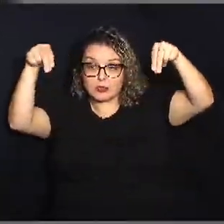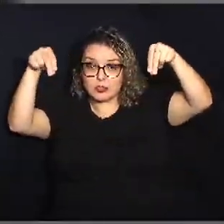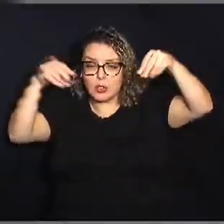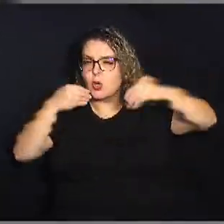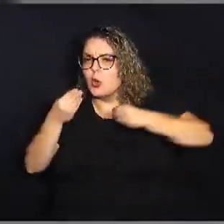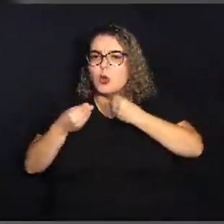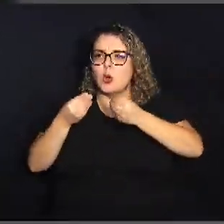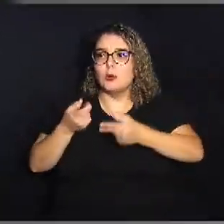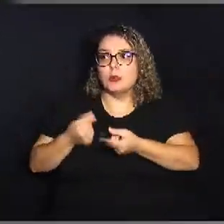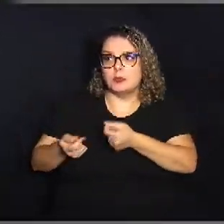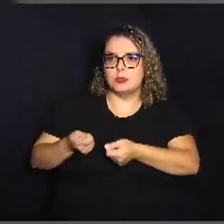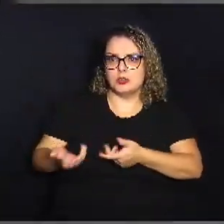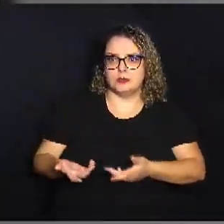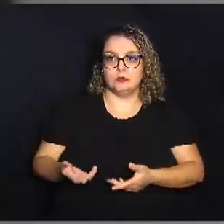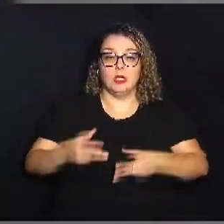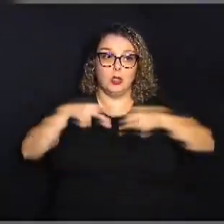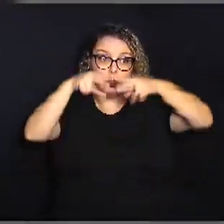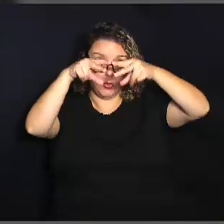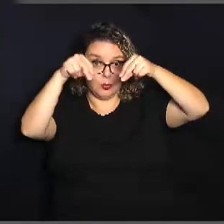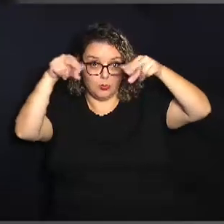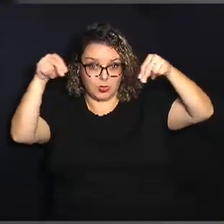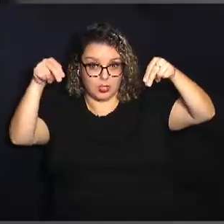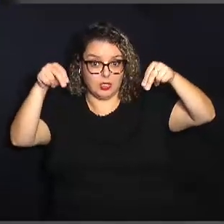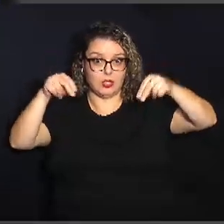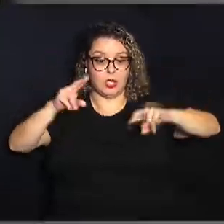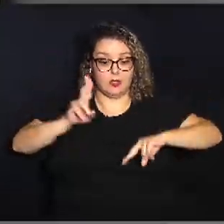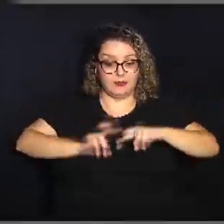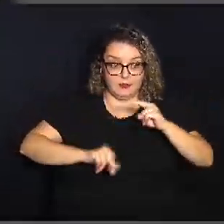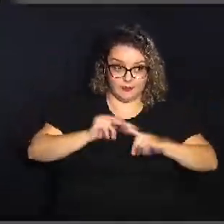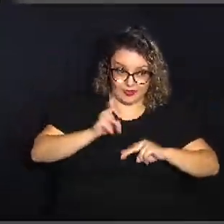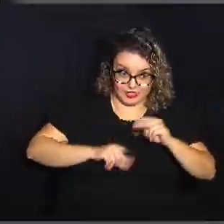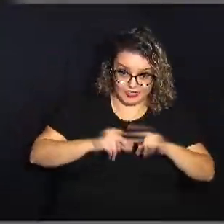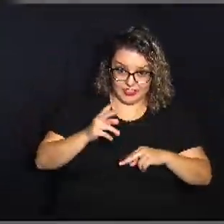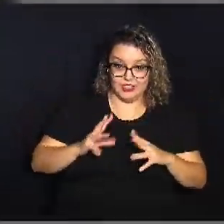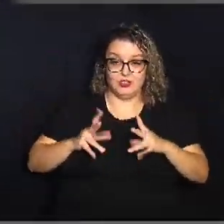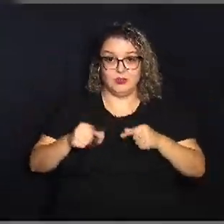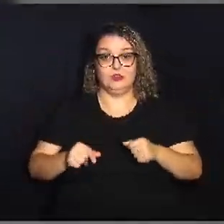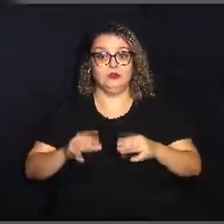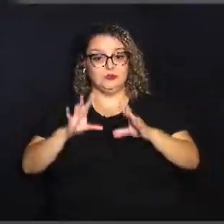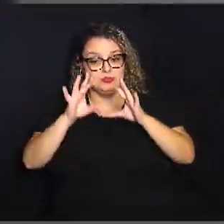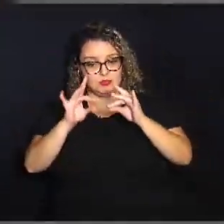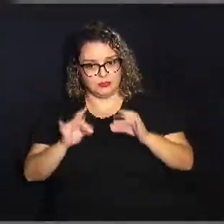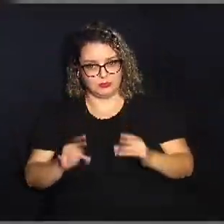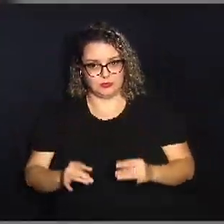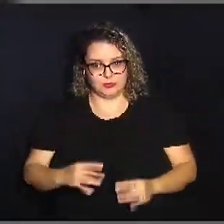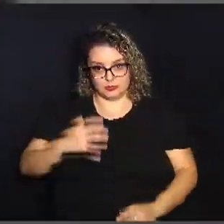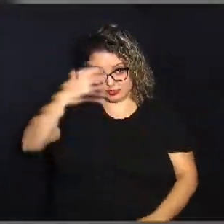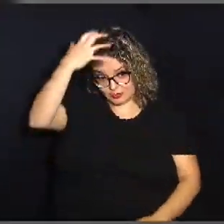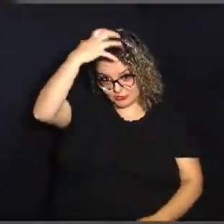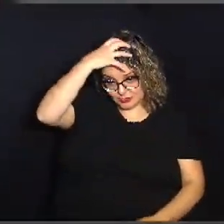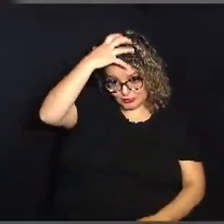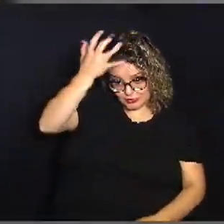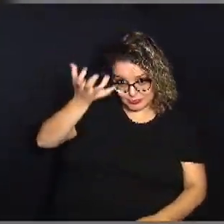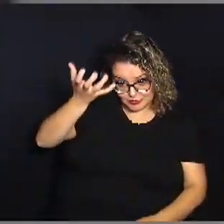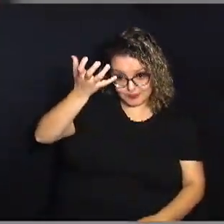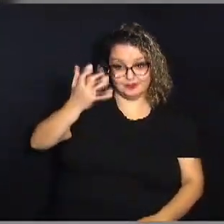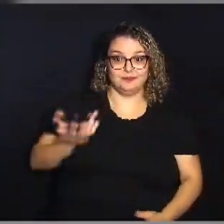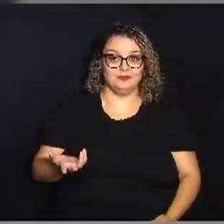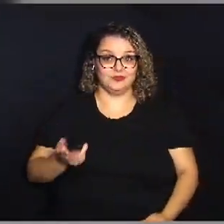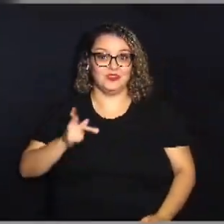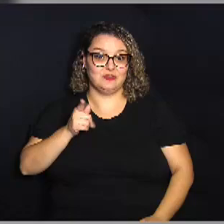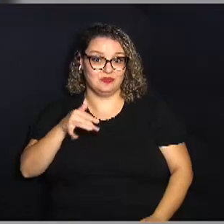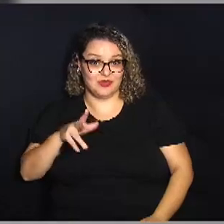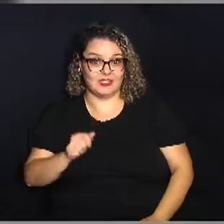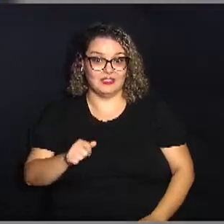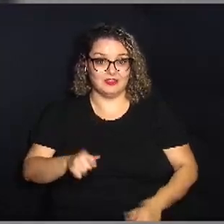nessa questão a bandeirinha a fogueira e todos os outros itens o chapéuzinho de palha aquela